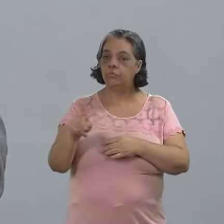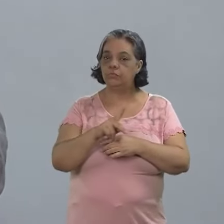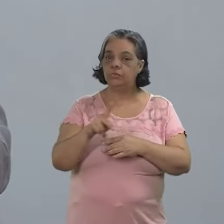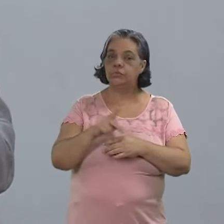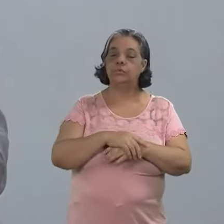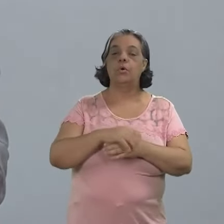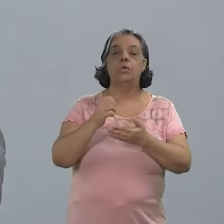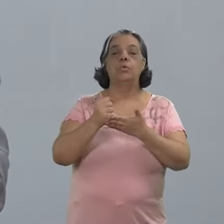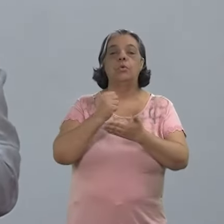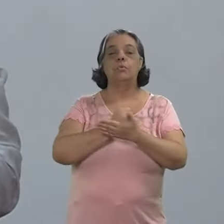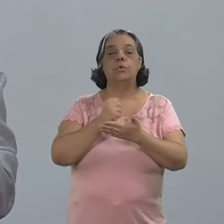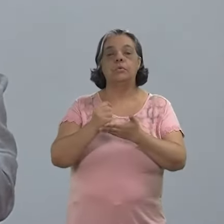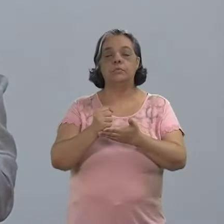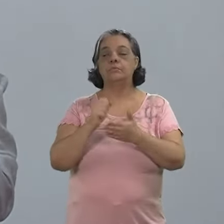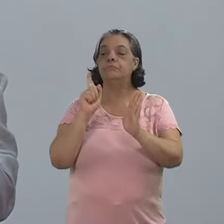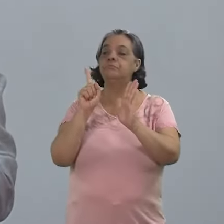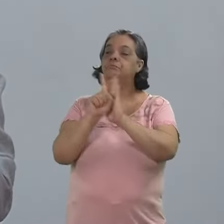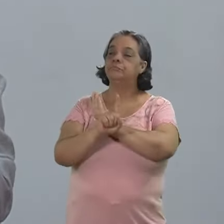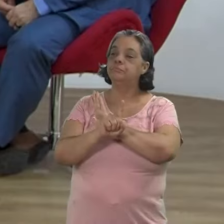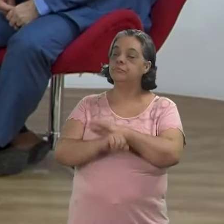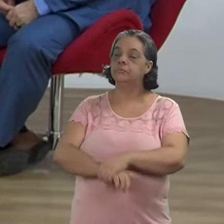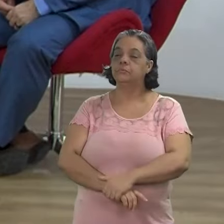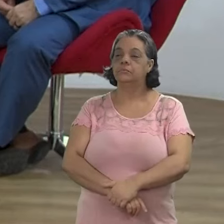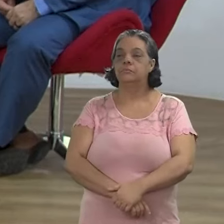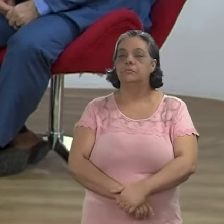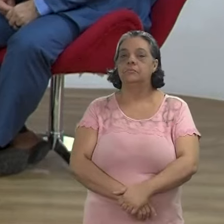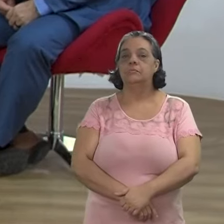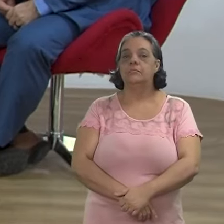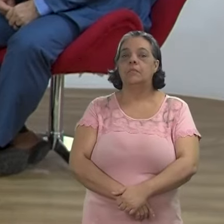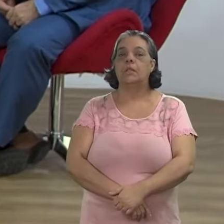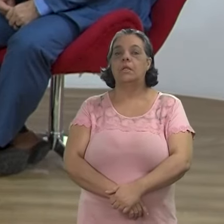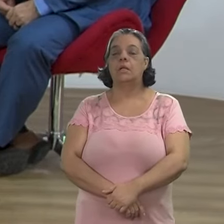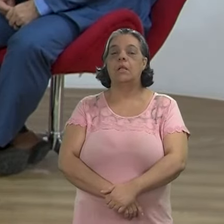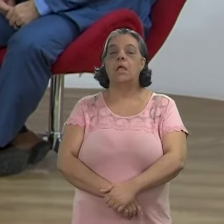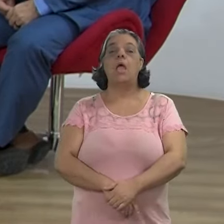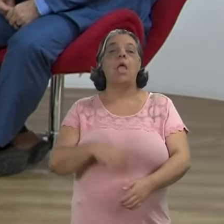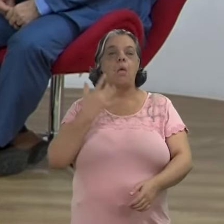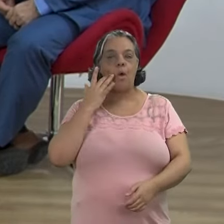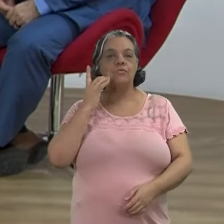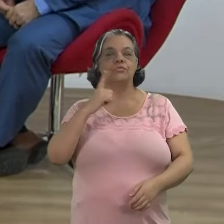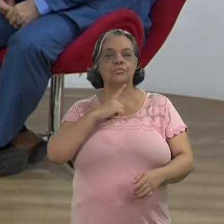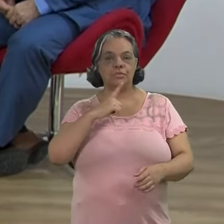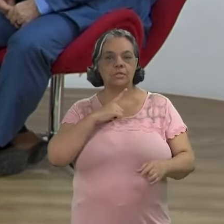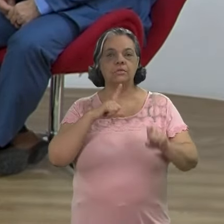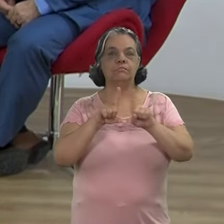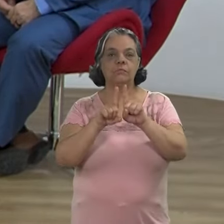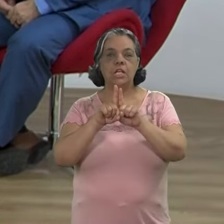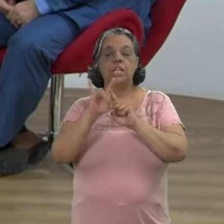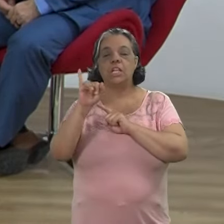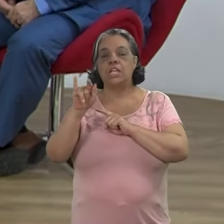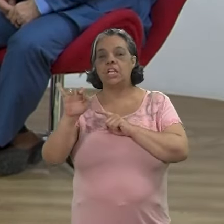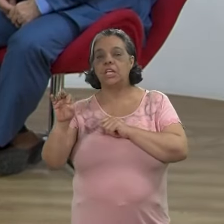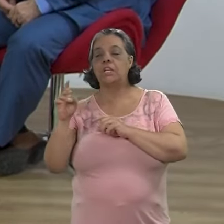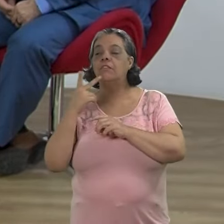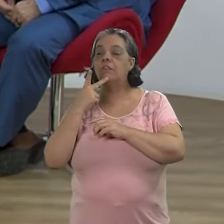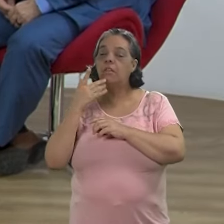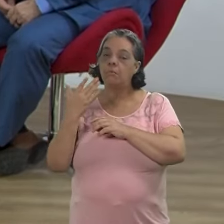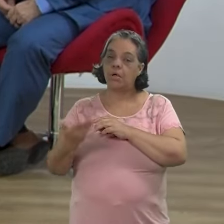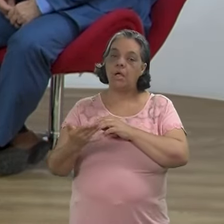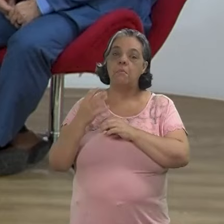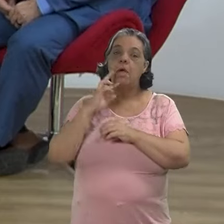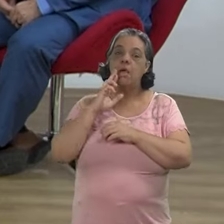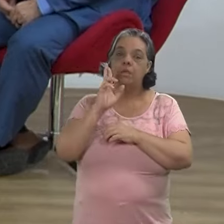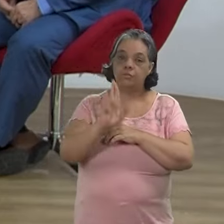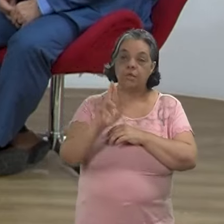professor e documentarista pela pergunta. Bem, Manoel, acho que a gente pode repercutir um pouco a resposta de Ingrid, mas eu acho que